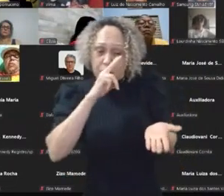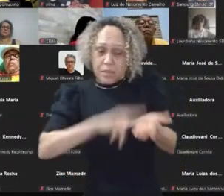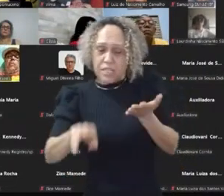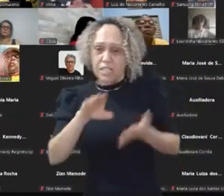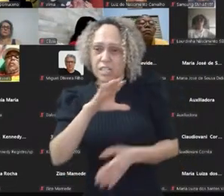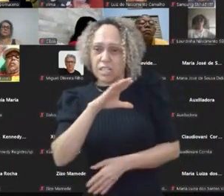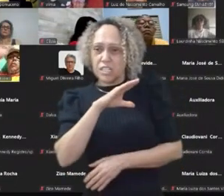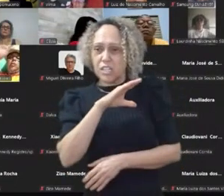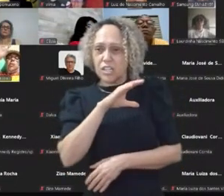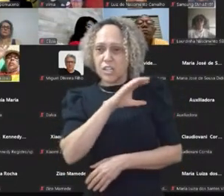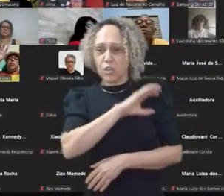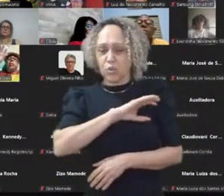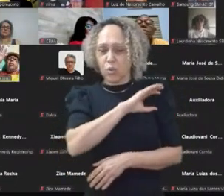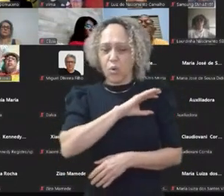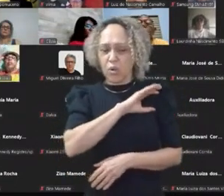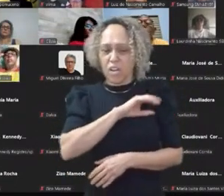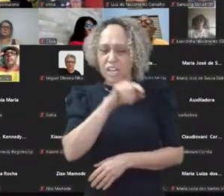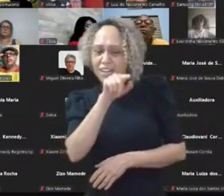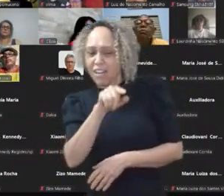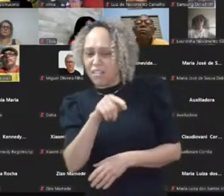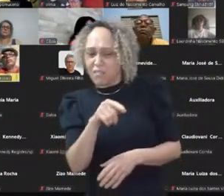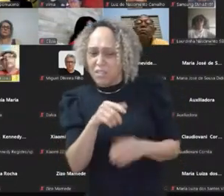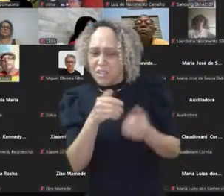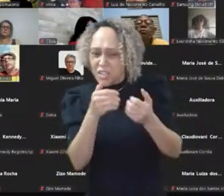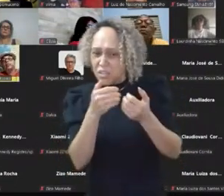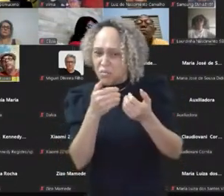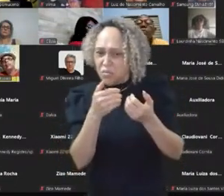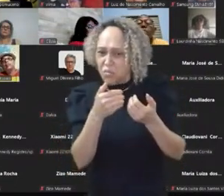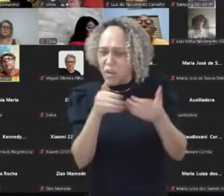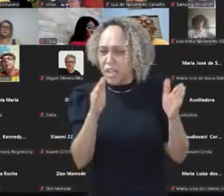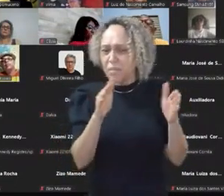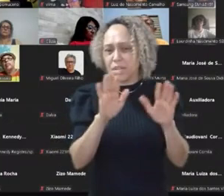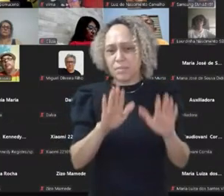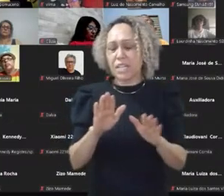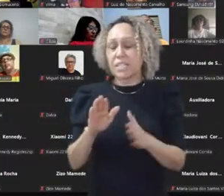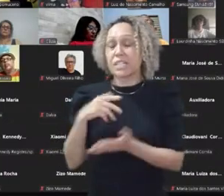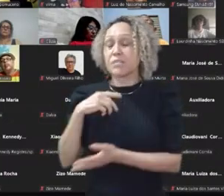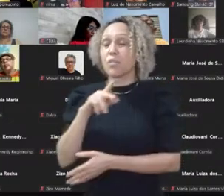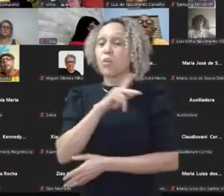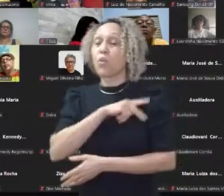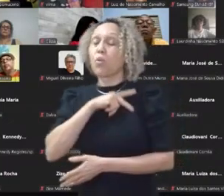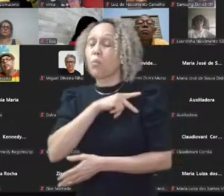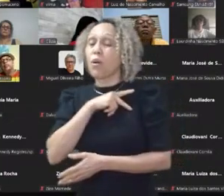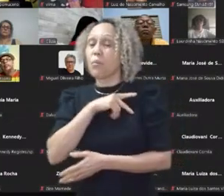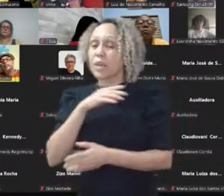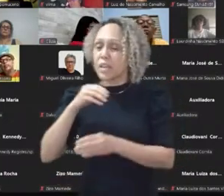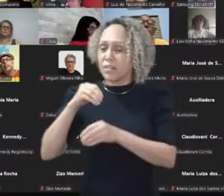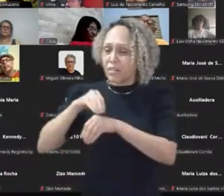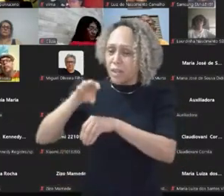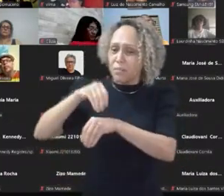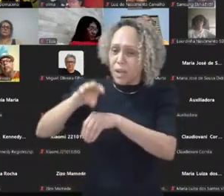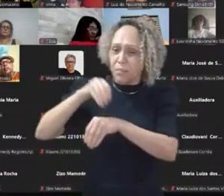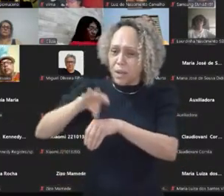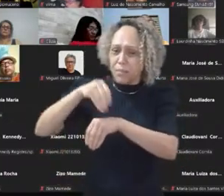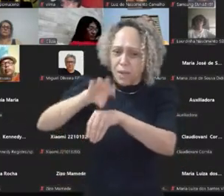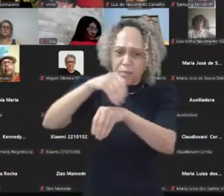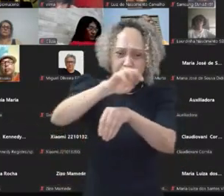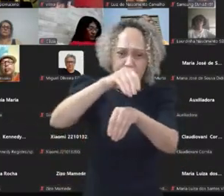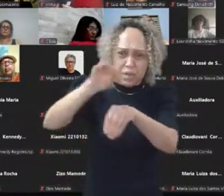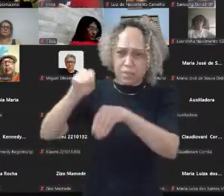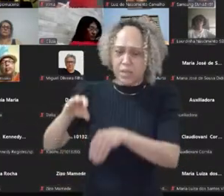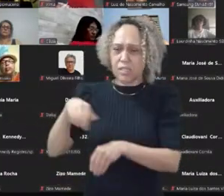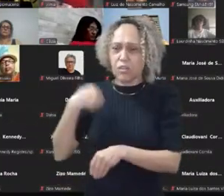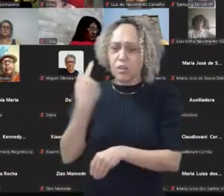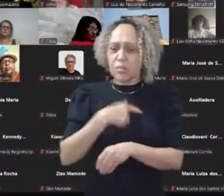Vocês dois. Então, se for do Palmeiras, ele vai passar para frente. Então, nós temos que passar a mensagem certa também. E nós temos que